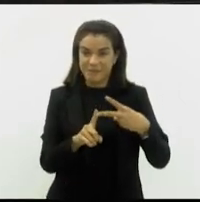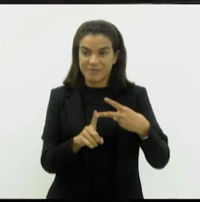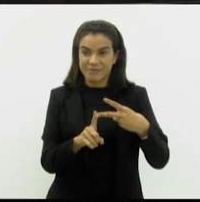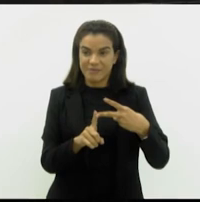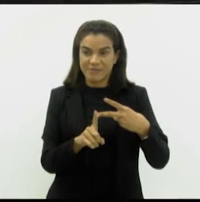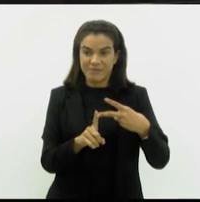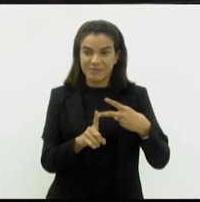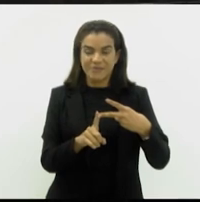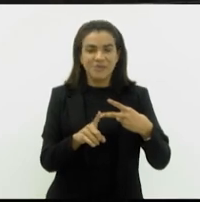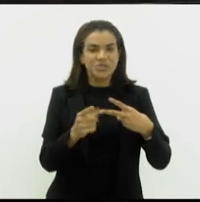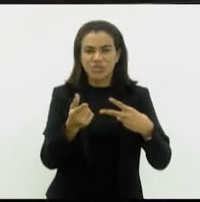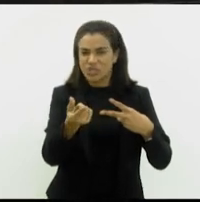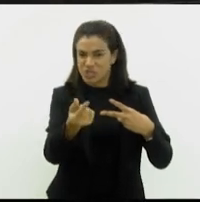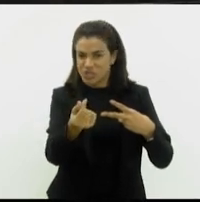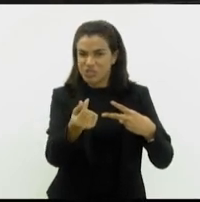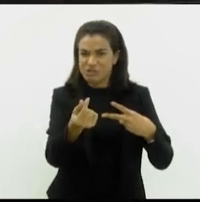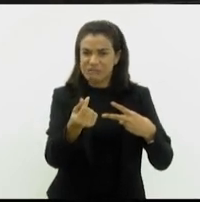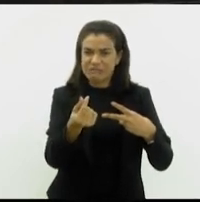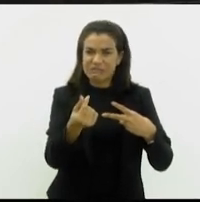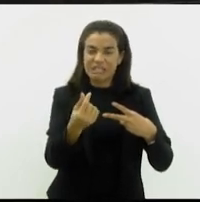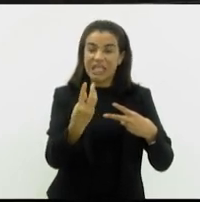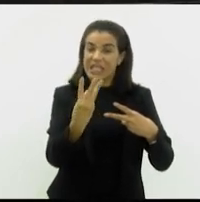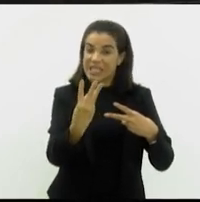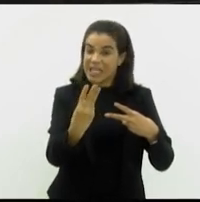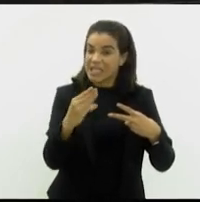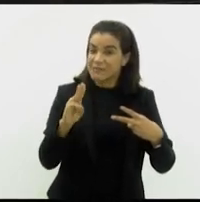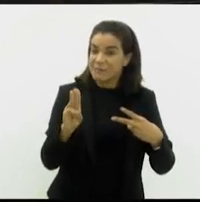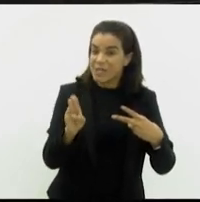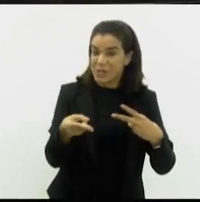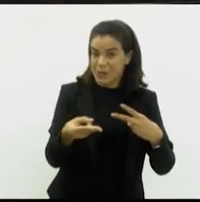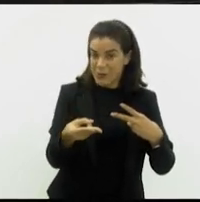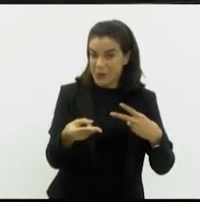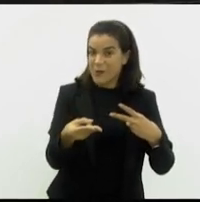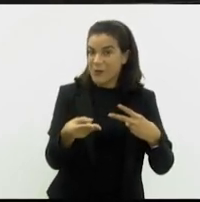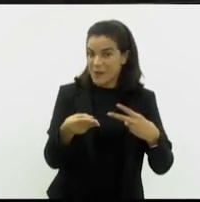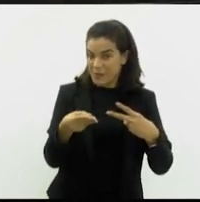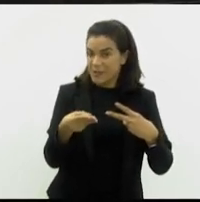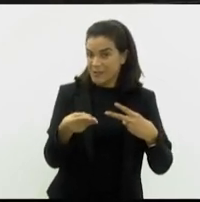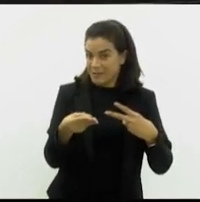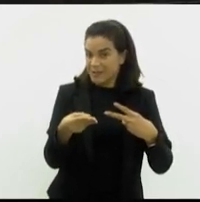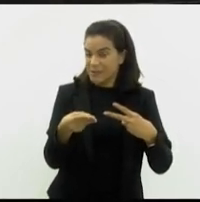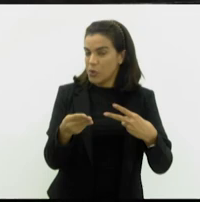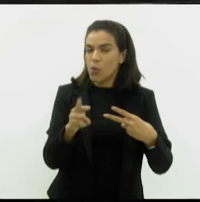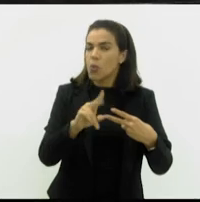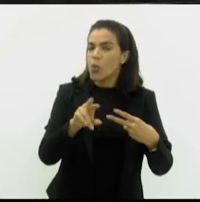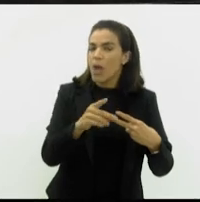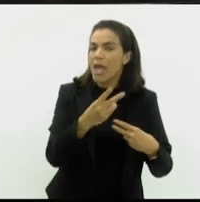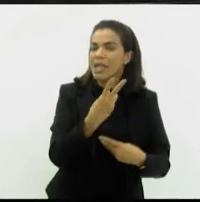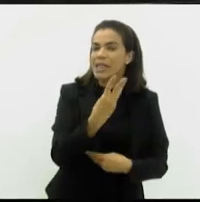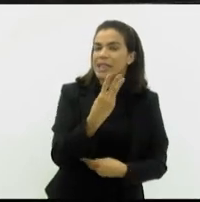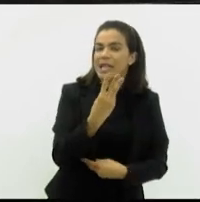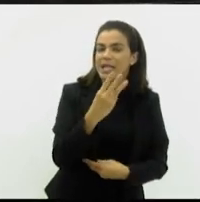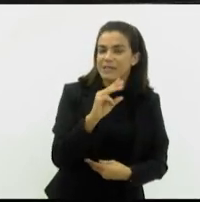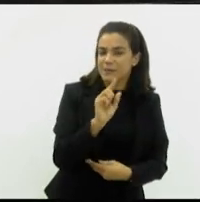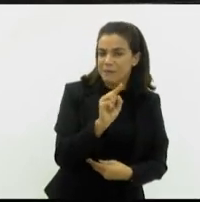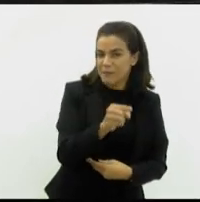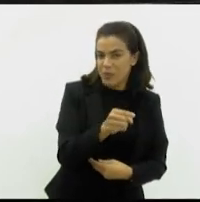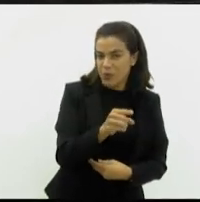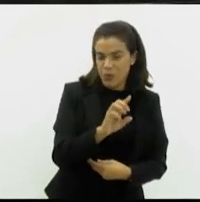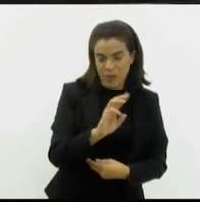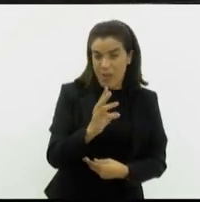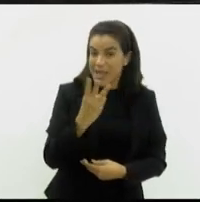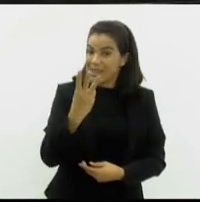Pouco dinheiro envolvido, apenas 3 milhões. 3 milhões, não é 300 mil, não é 3 mil, 3 milhões